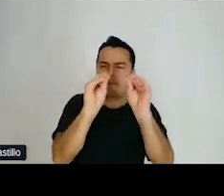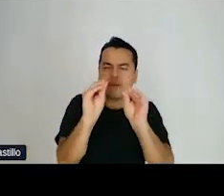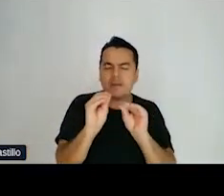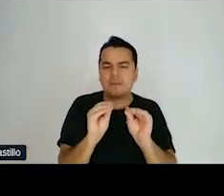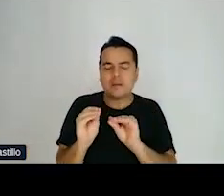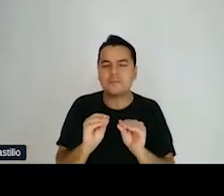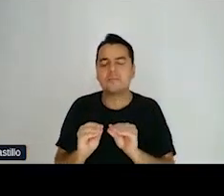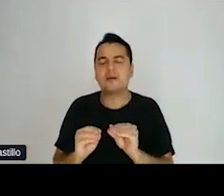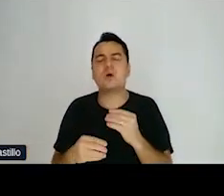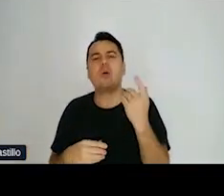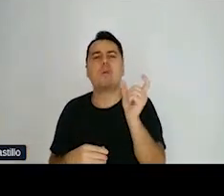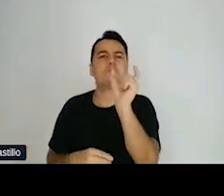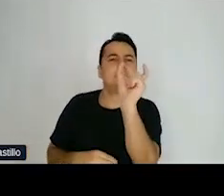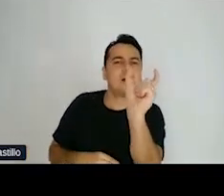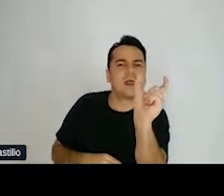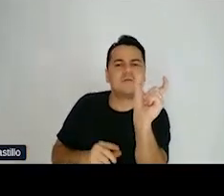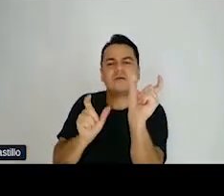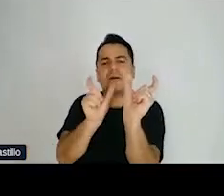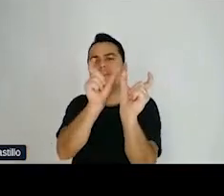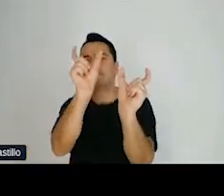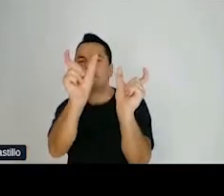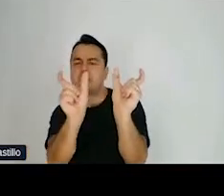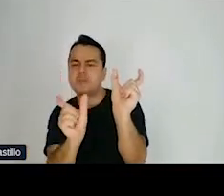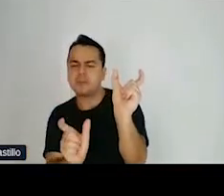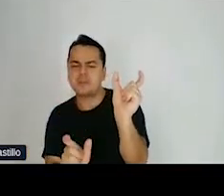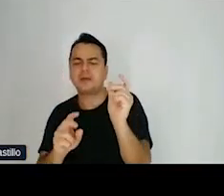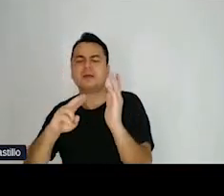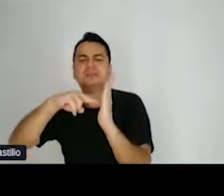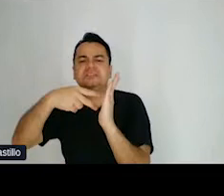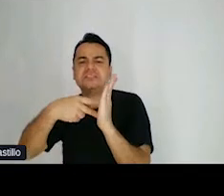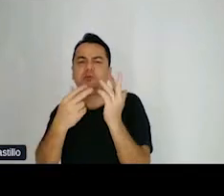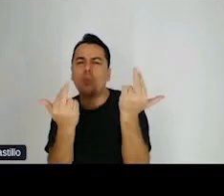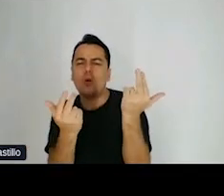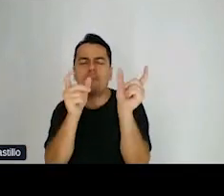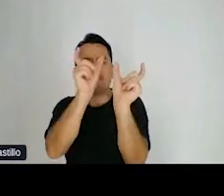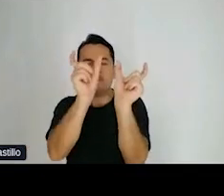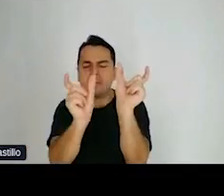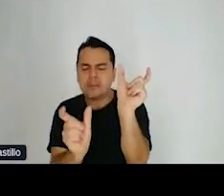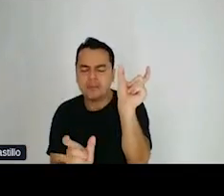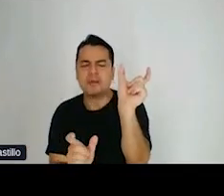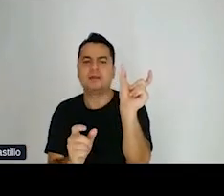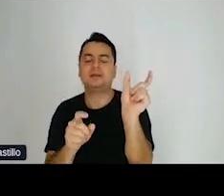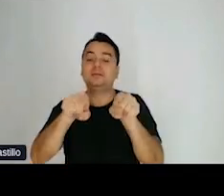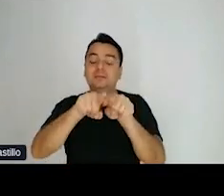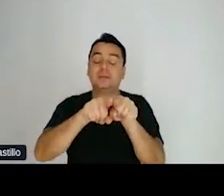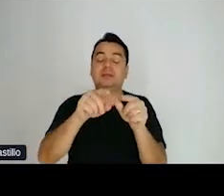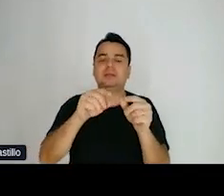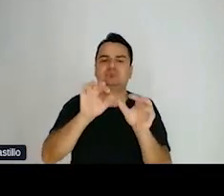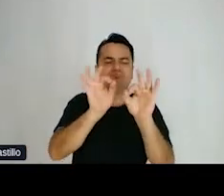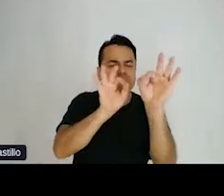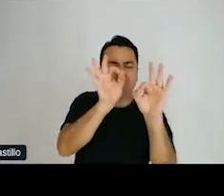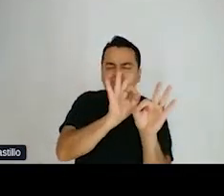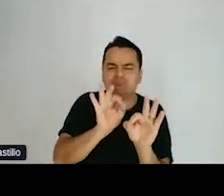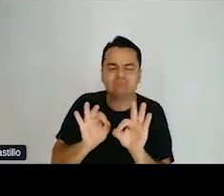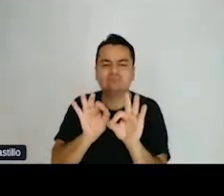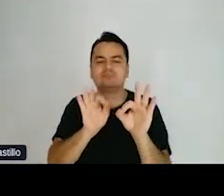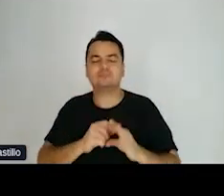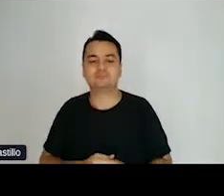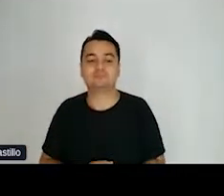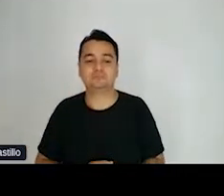passiva ou não, o tamanho da frase. E aí, com base em tudo isso, vai poder dizer o